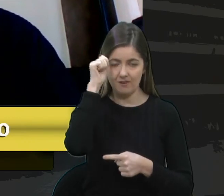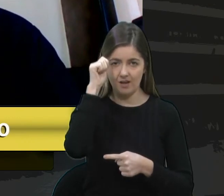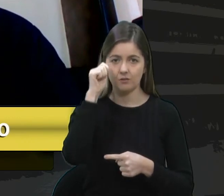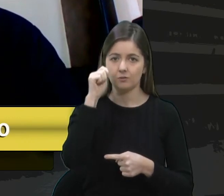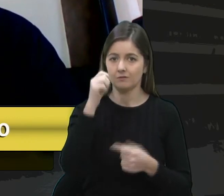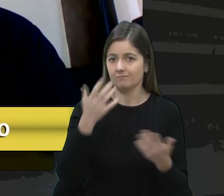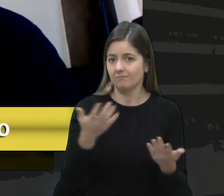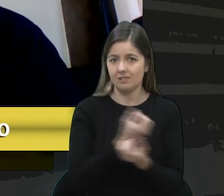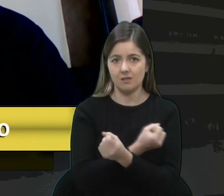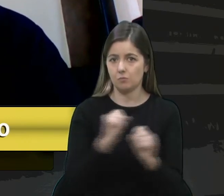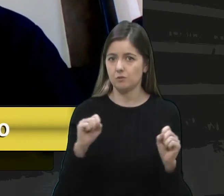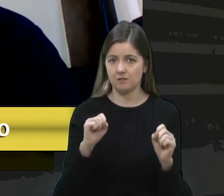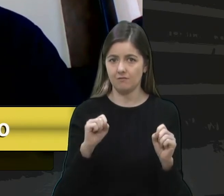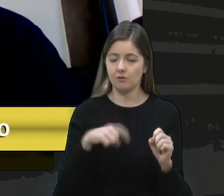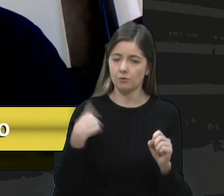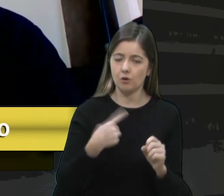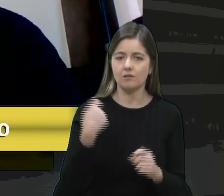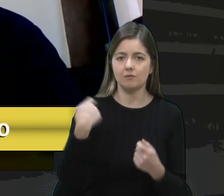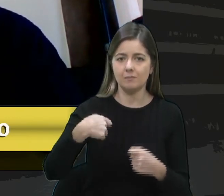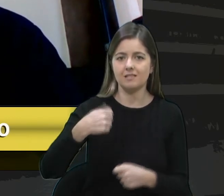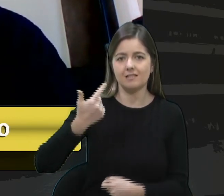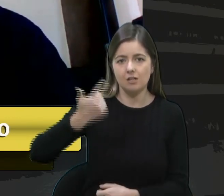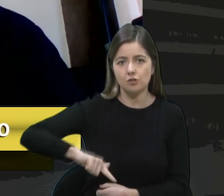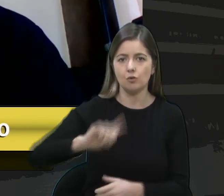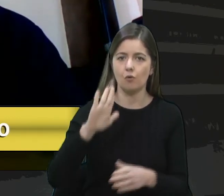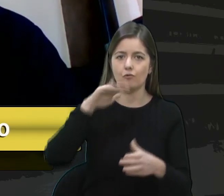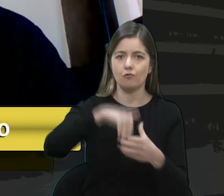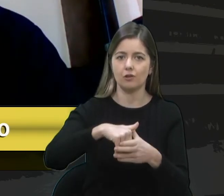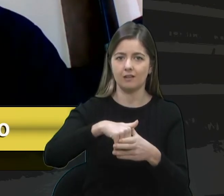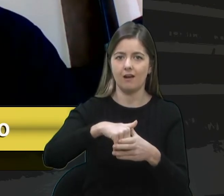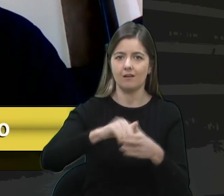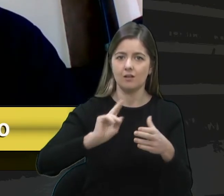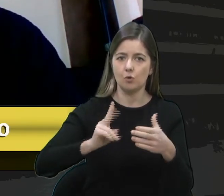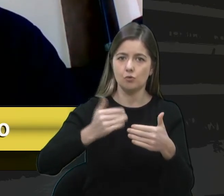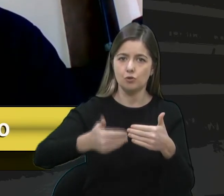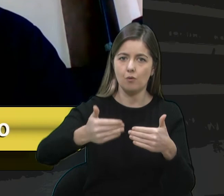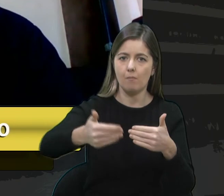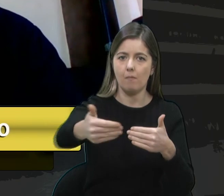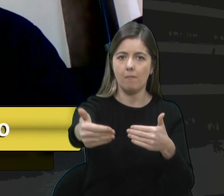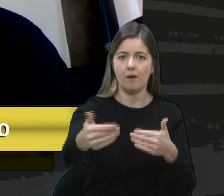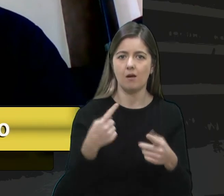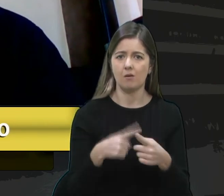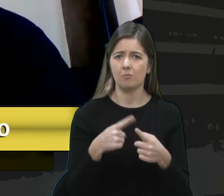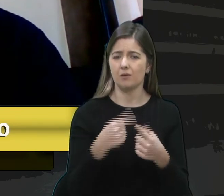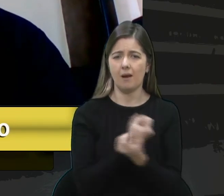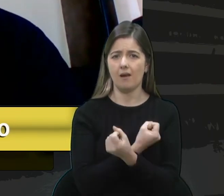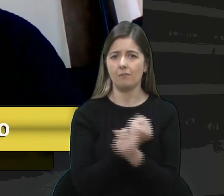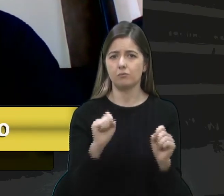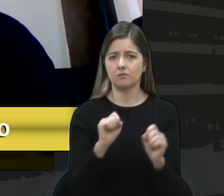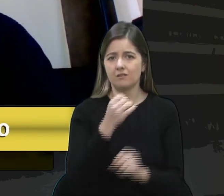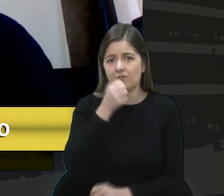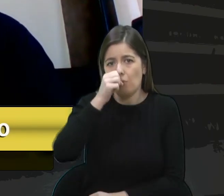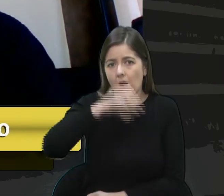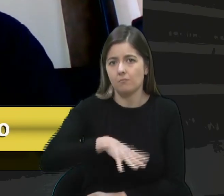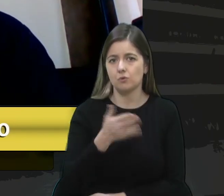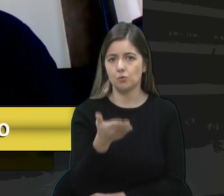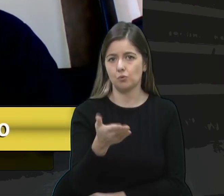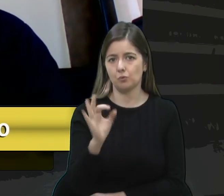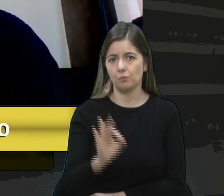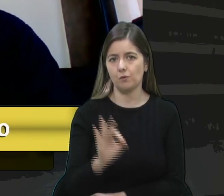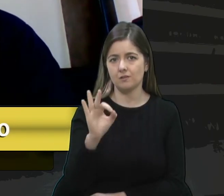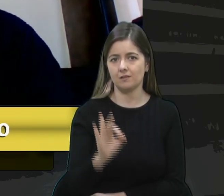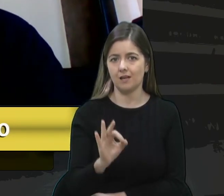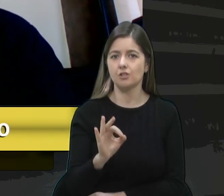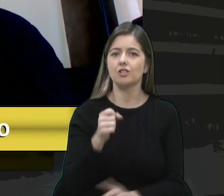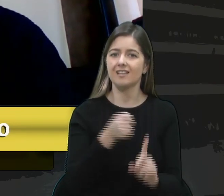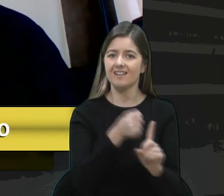anos nós vamos ter que votar novamente um assunto desses para poder jogar para frente de novo um índice que é absurdo e que impacta diretamente na economia de